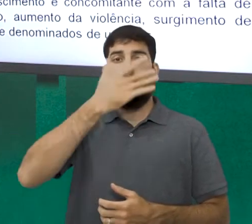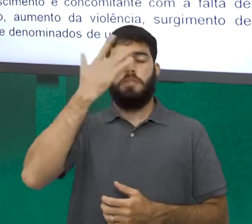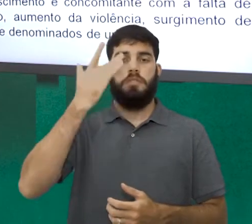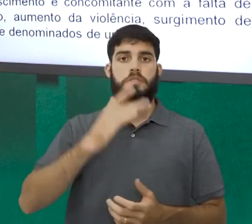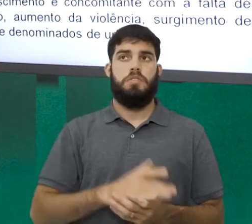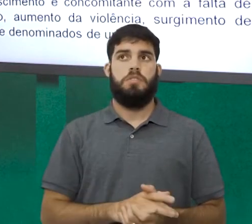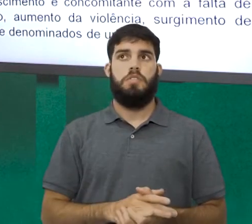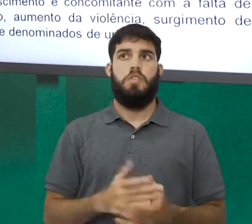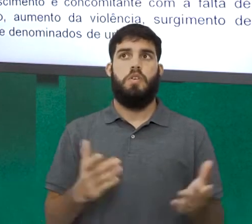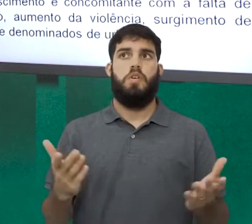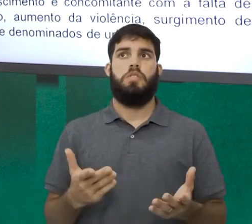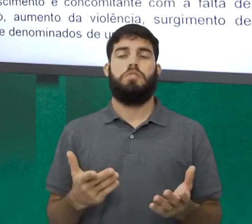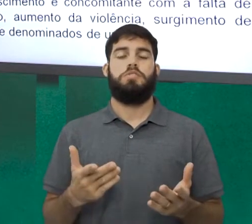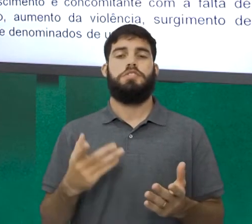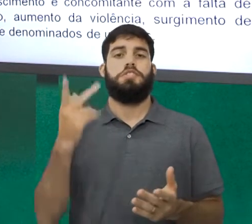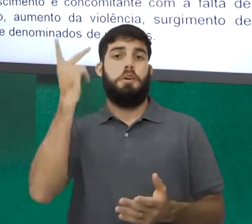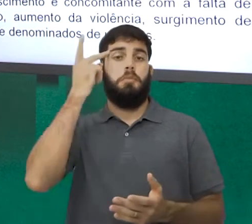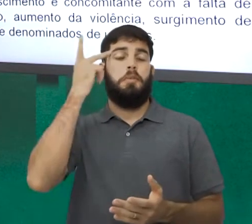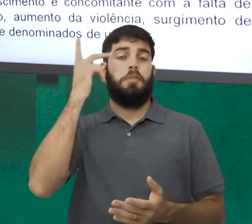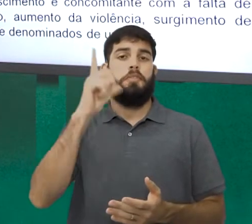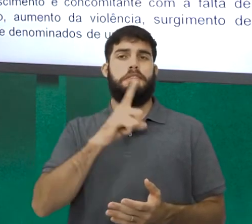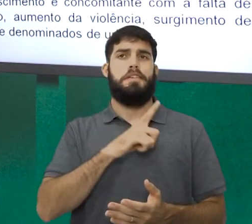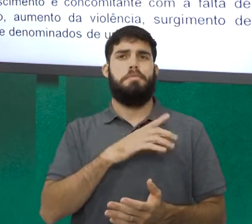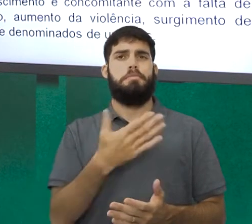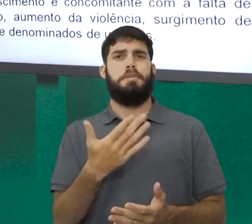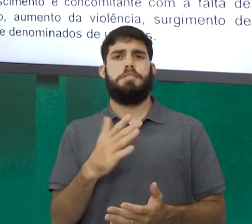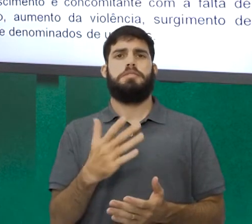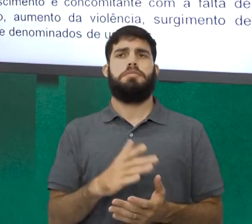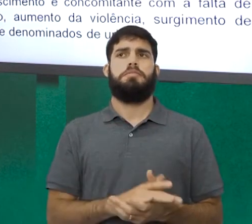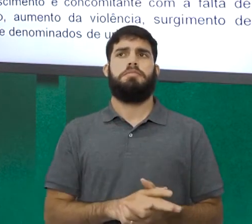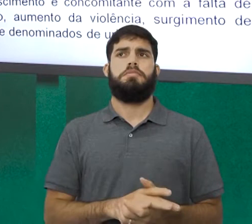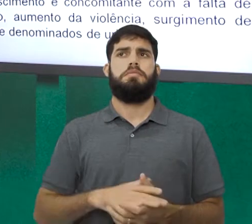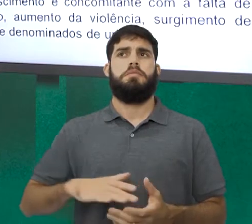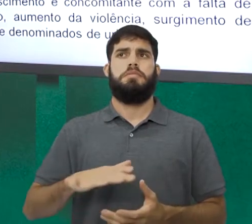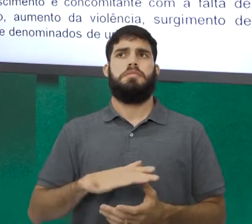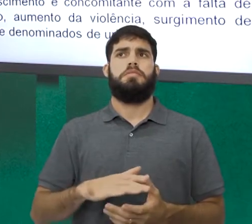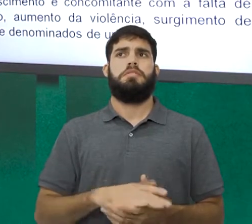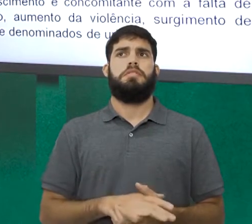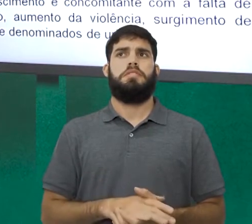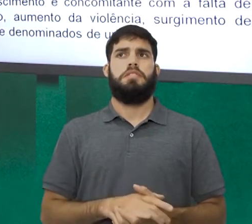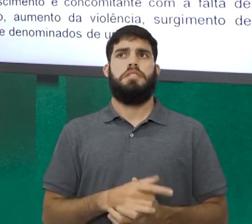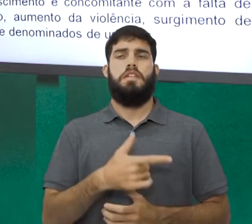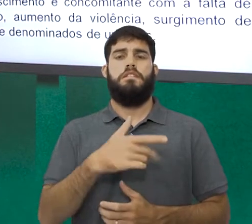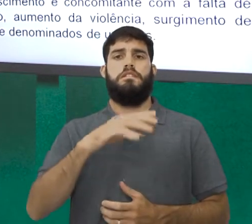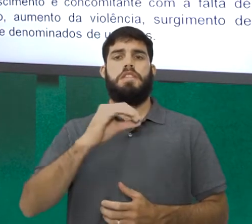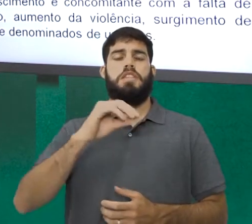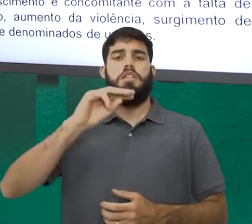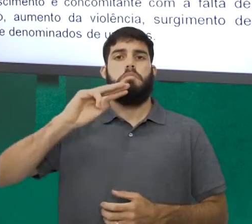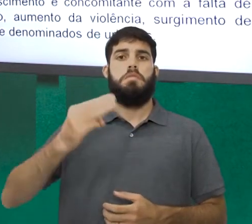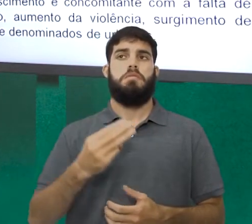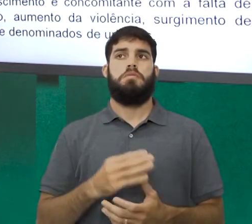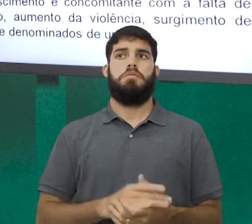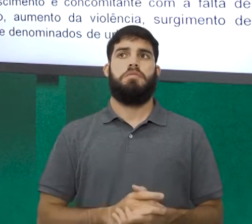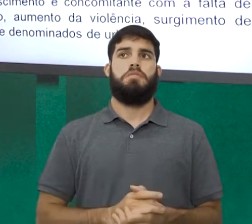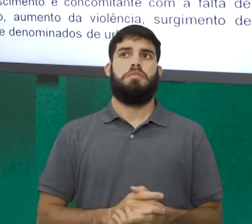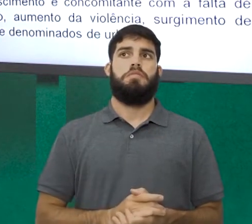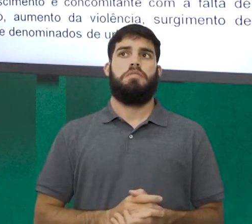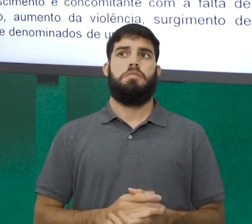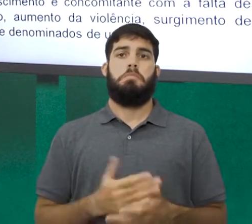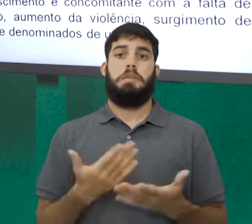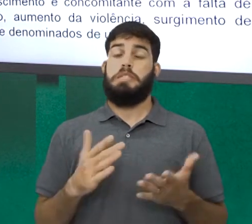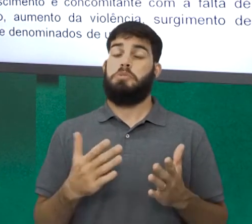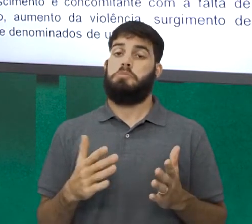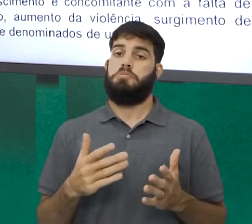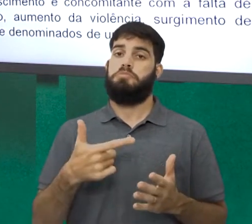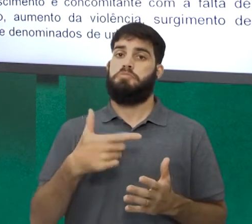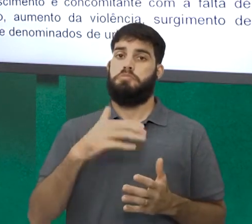Hoje, meu Deus, São Paulo tem aí a região metropolitana beirando os 20 milhões. Olha lá, mais ou menos 20 milhões.